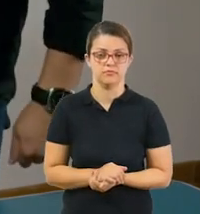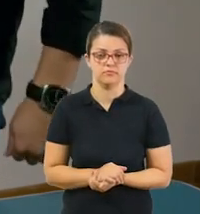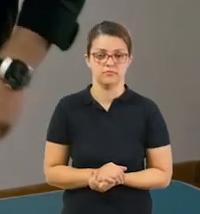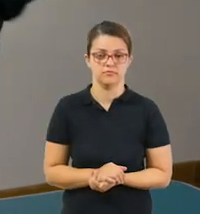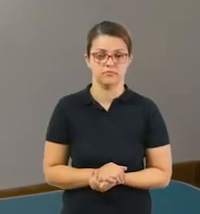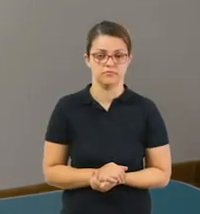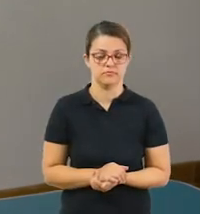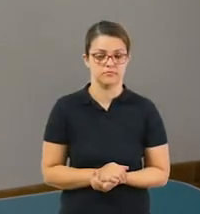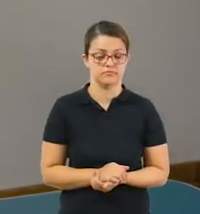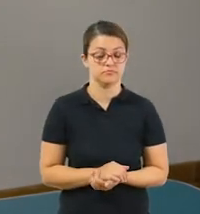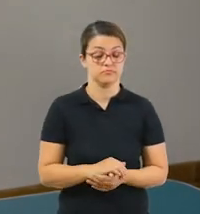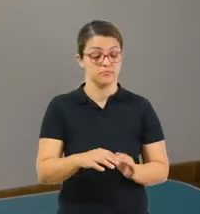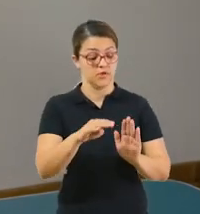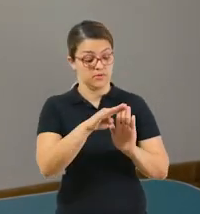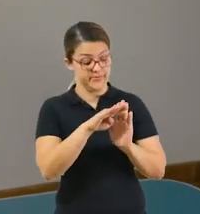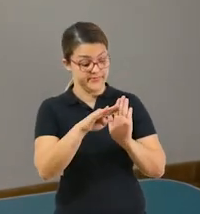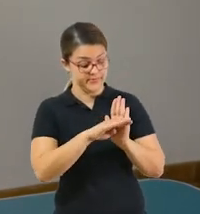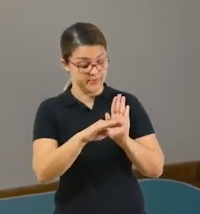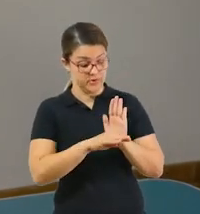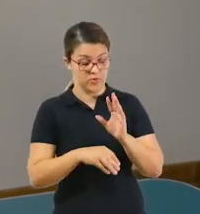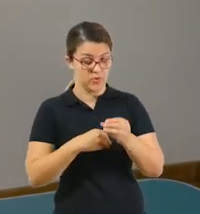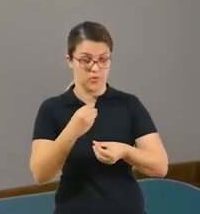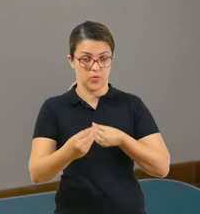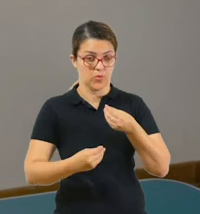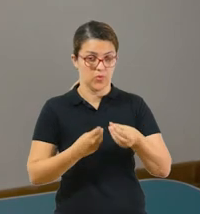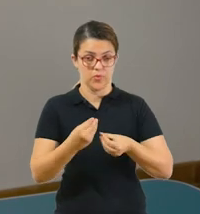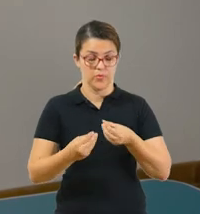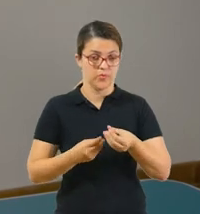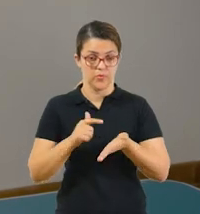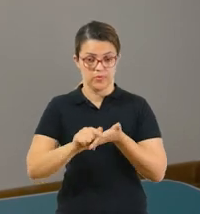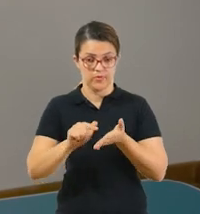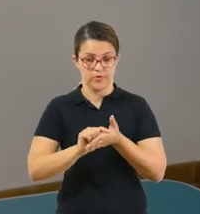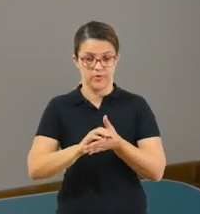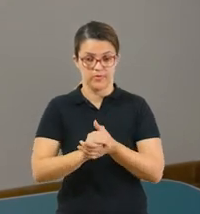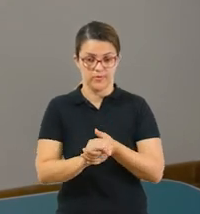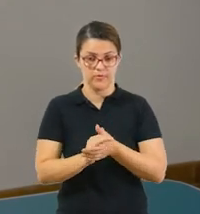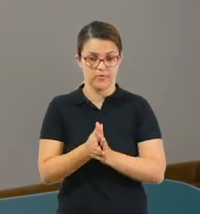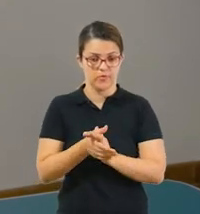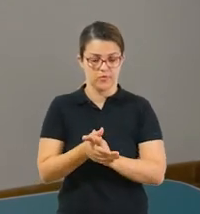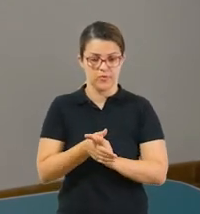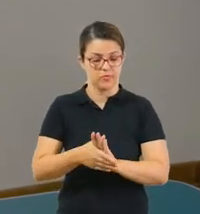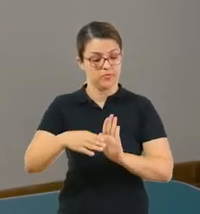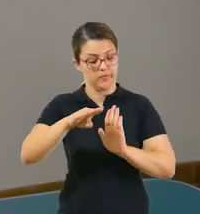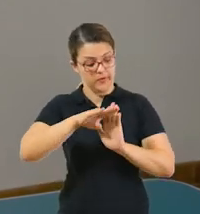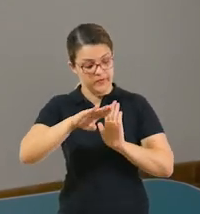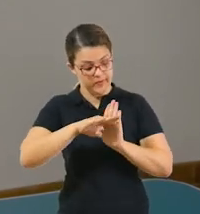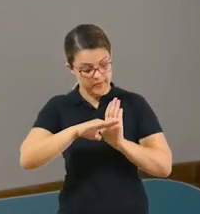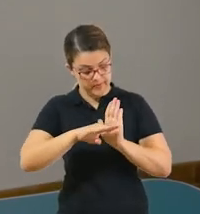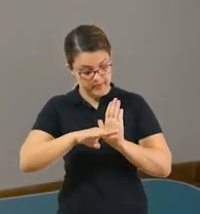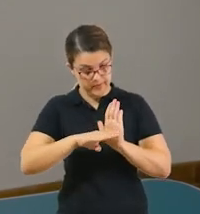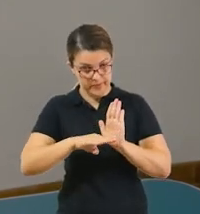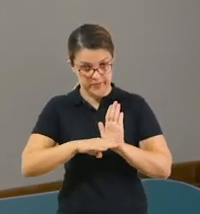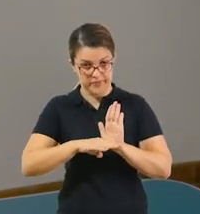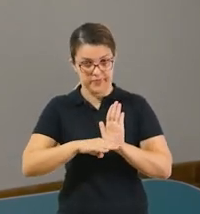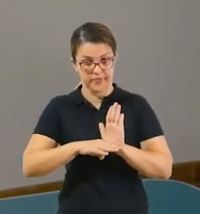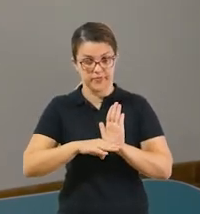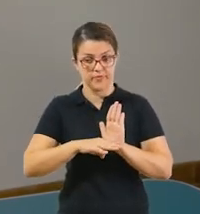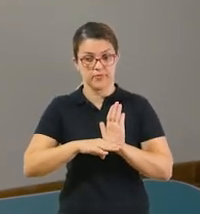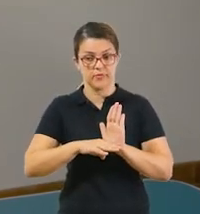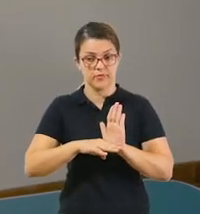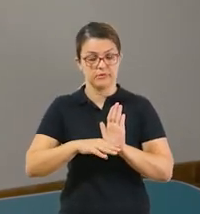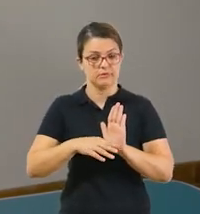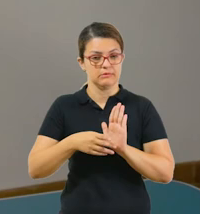Aqui vem um passo a passo de como você lavar as mãos, certo? Como eu expliquei, vocês vão seguir o passo a passo, um por um,